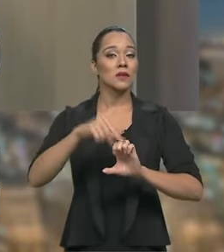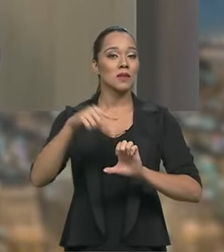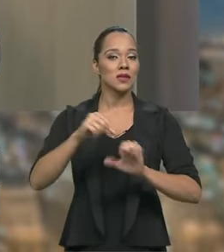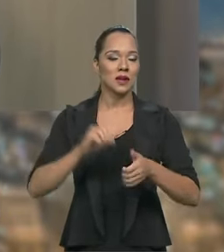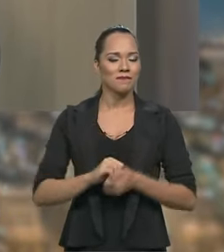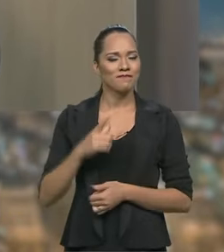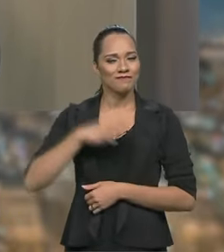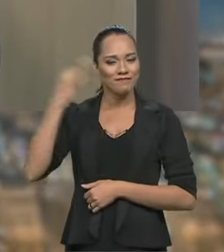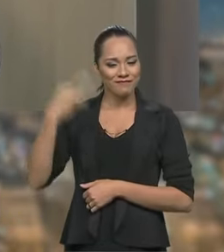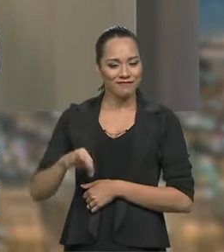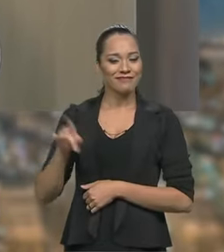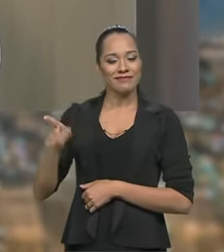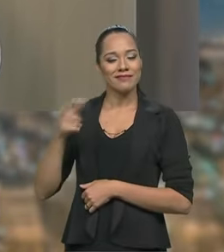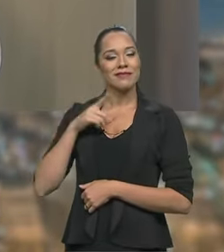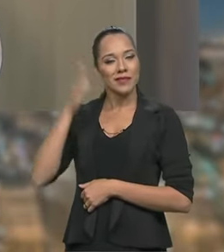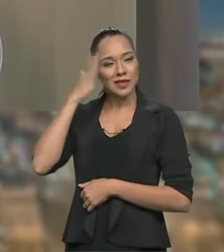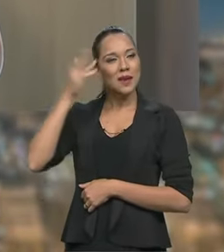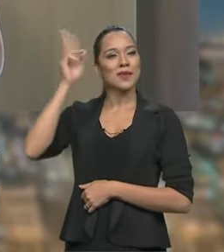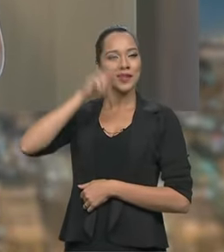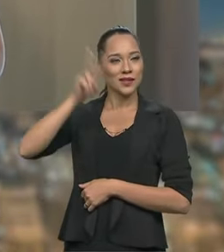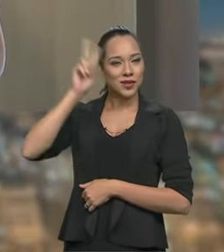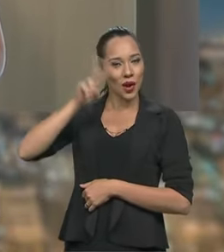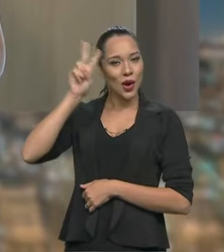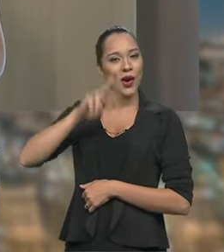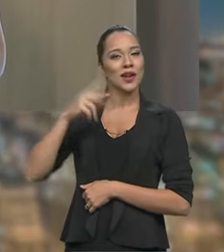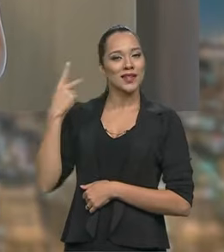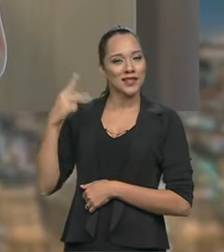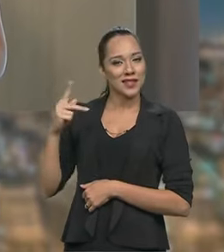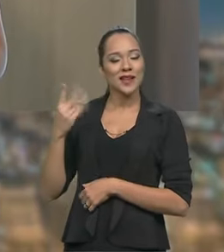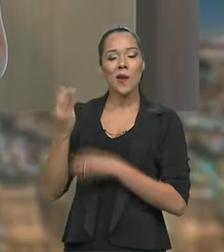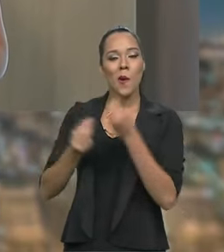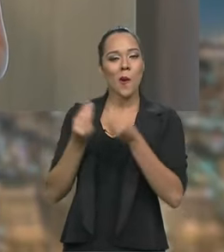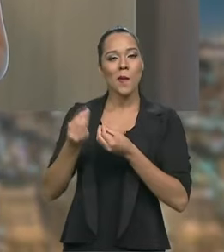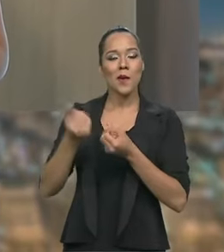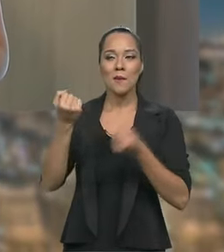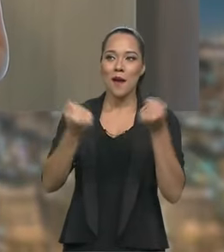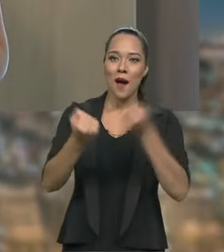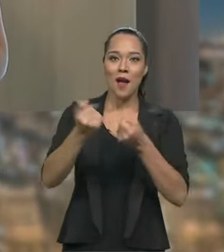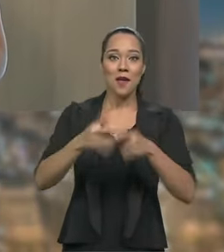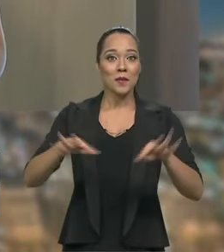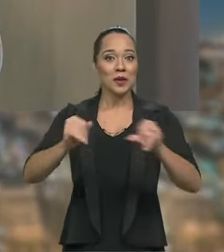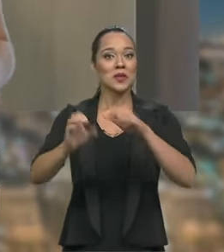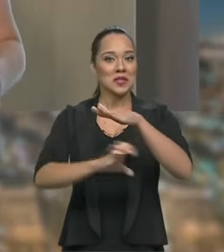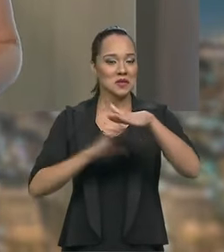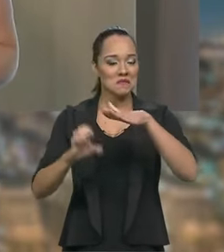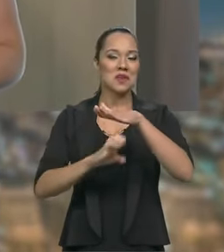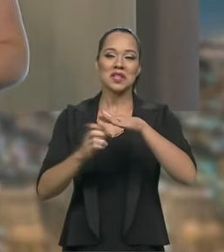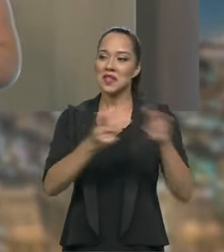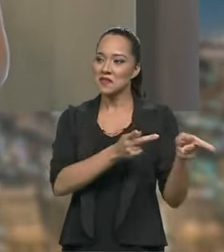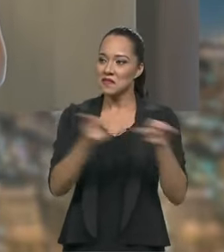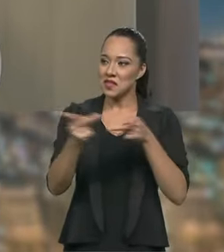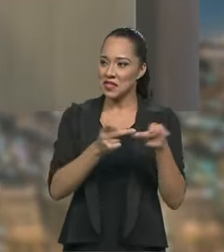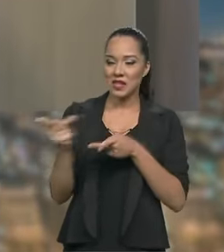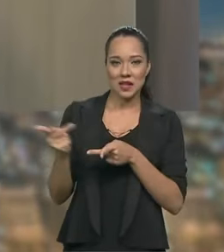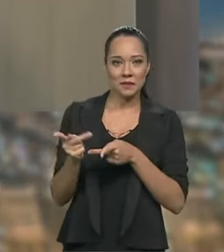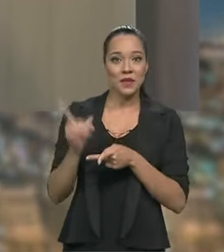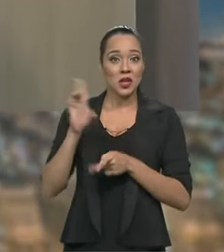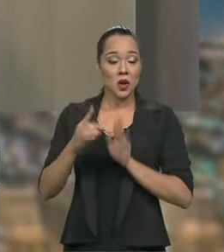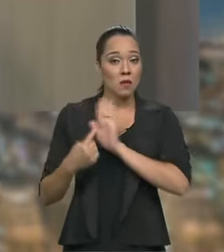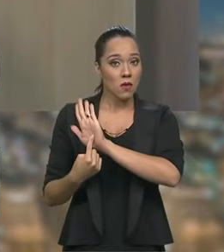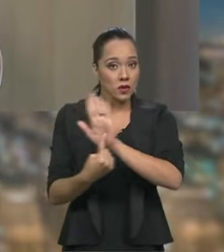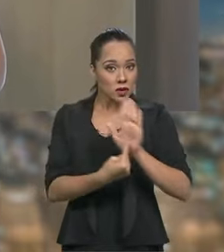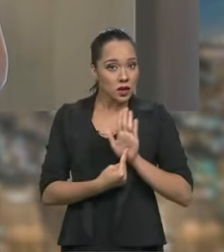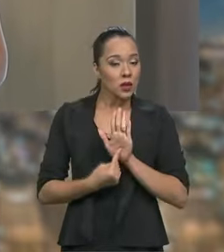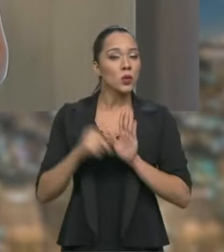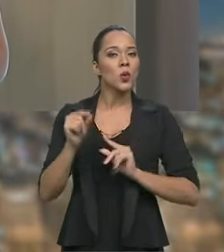E eu tenho certeza que ele conta as histórias dele como piloto para todas essas empresas que ele visita, não só mostrando